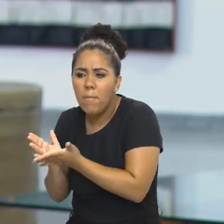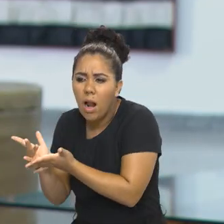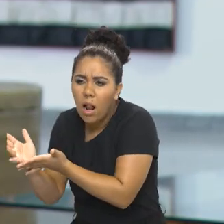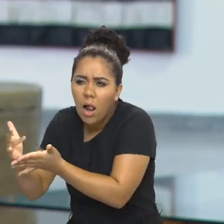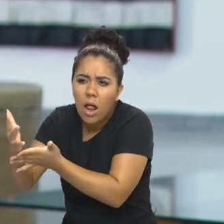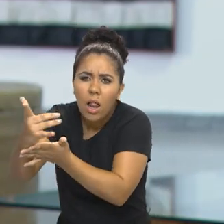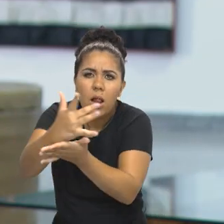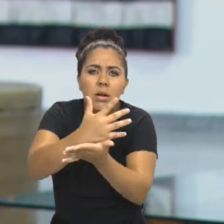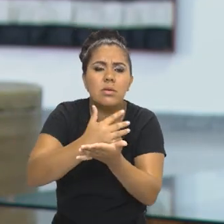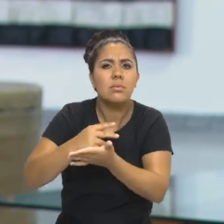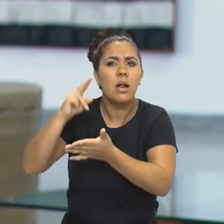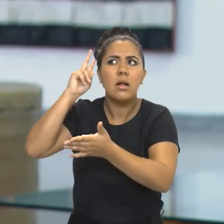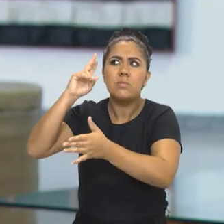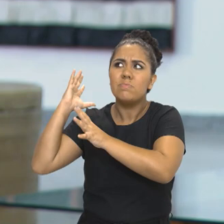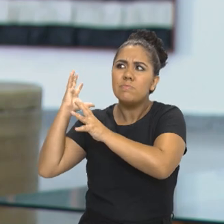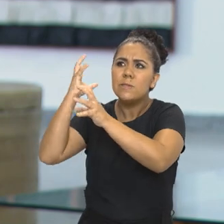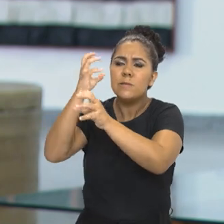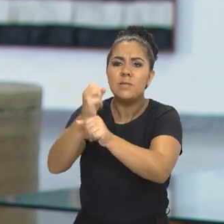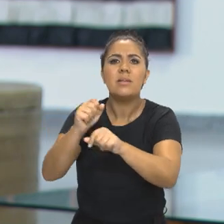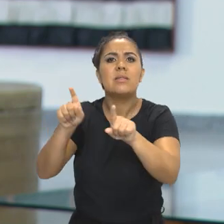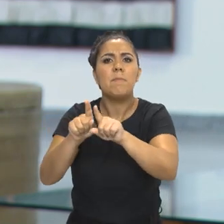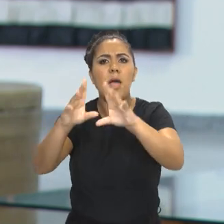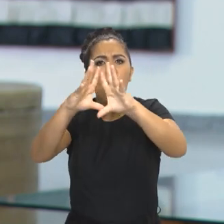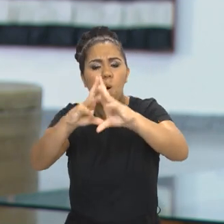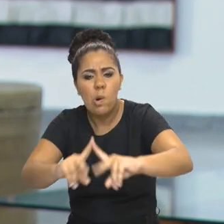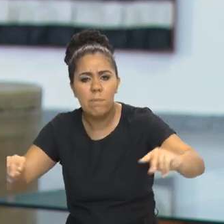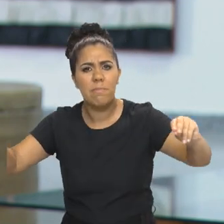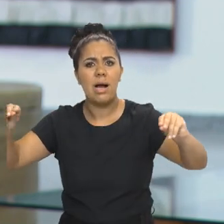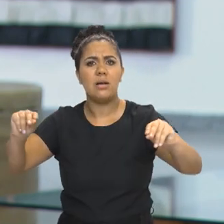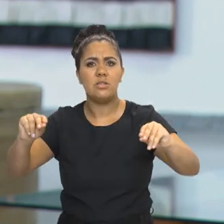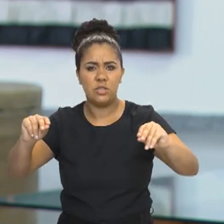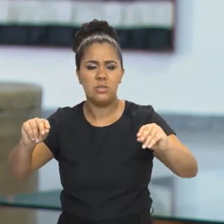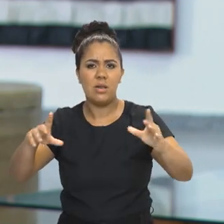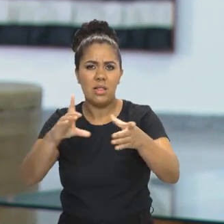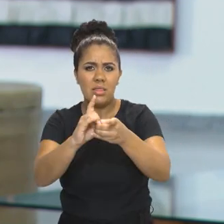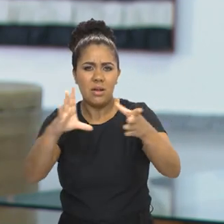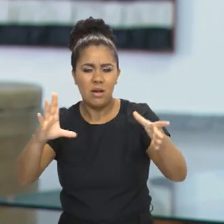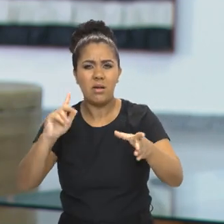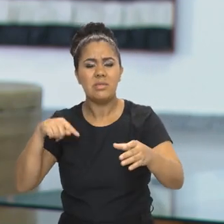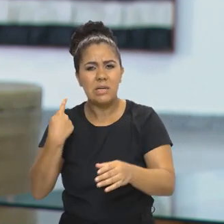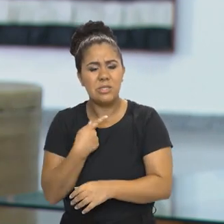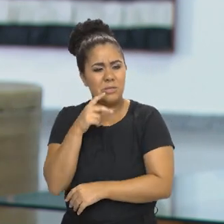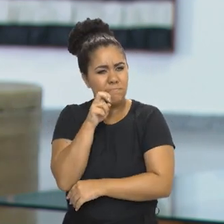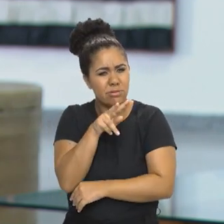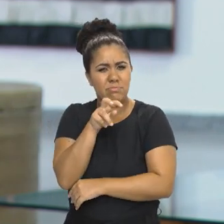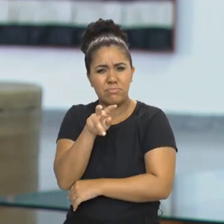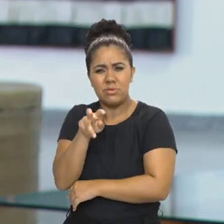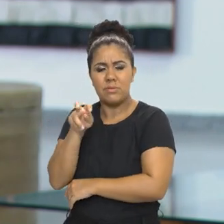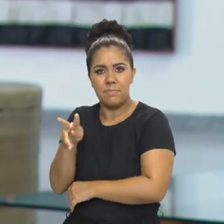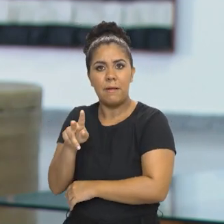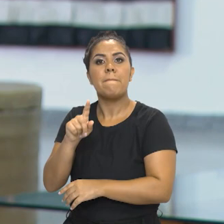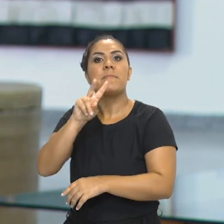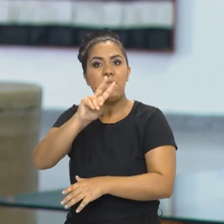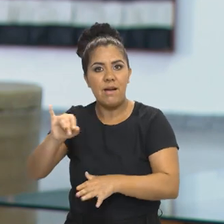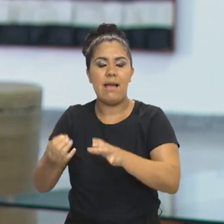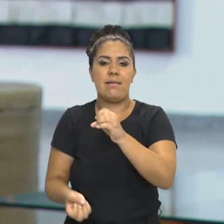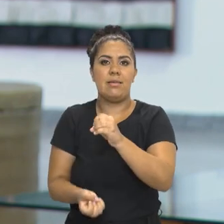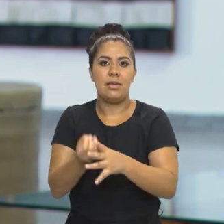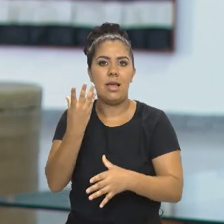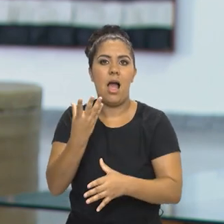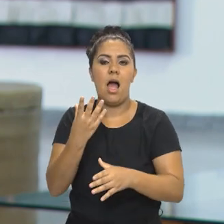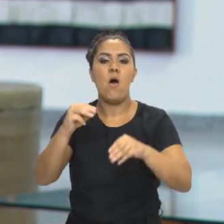do combate à democracia, que a gente assistiu nos anos recentes, vai ser criado o Museu da